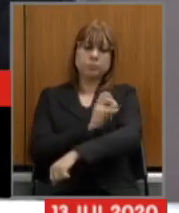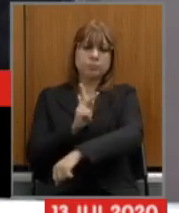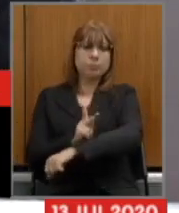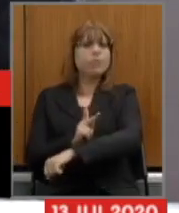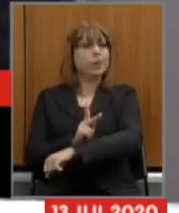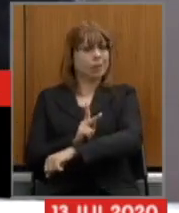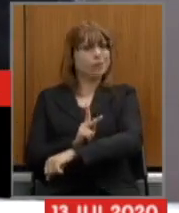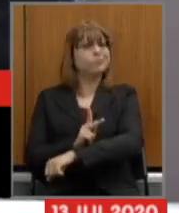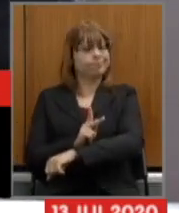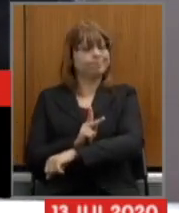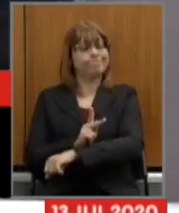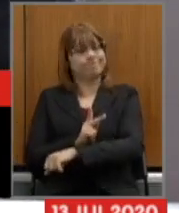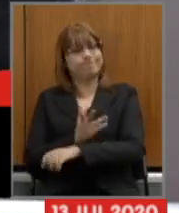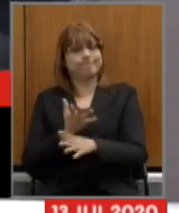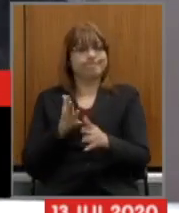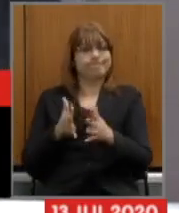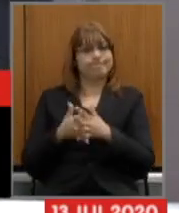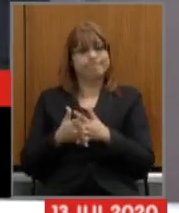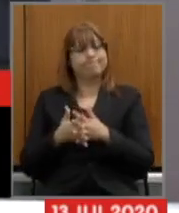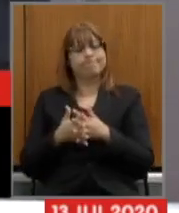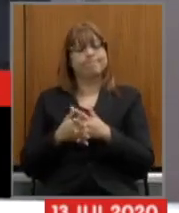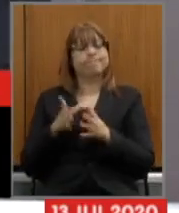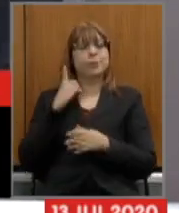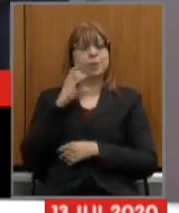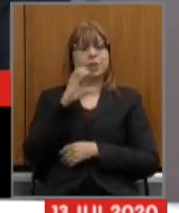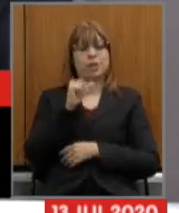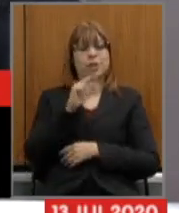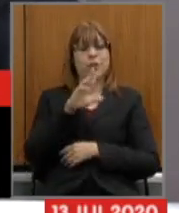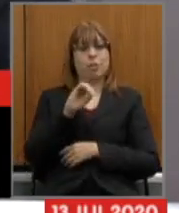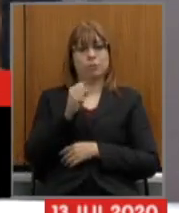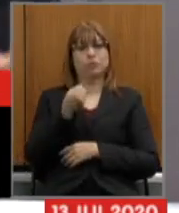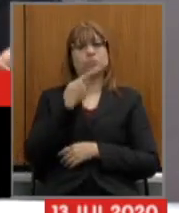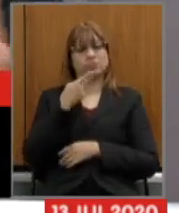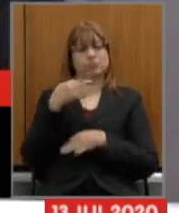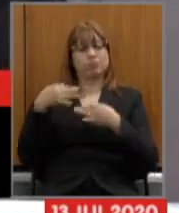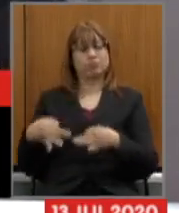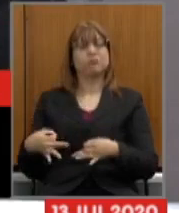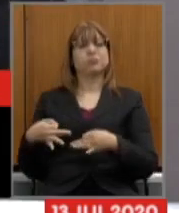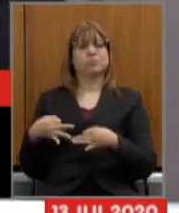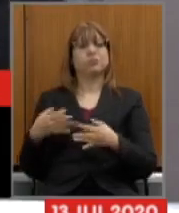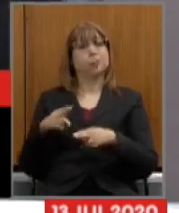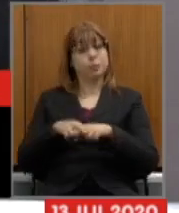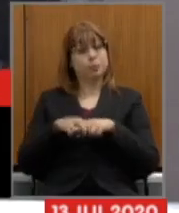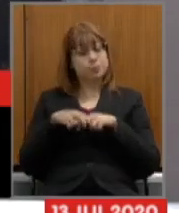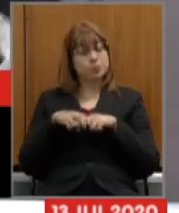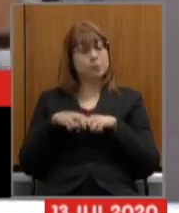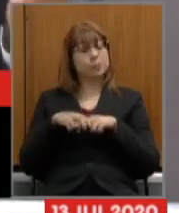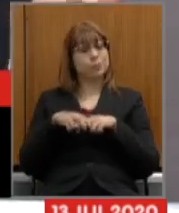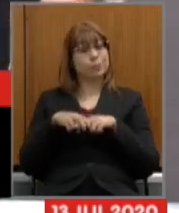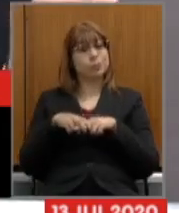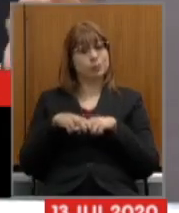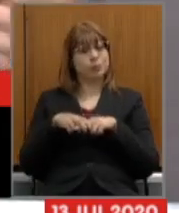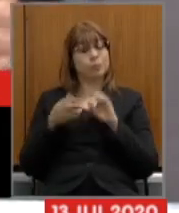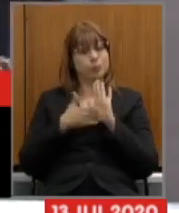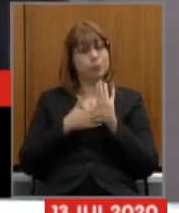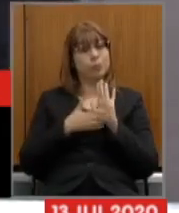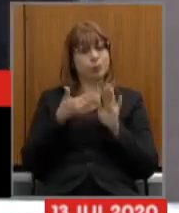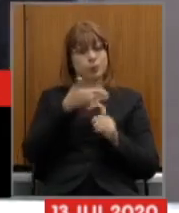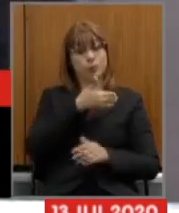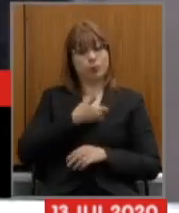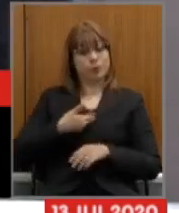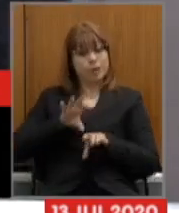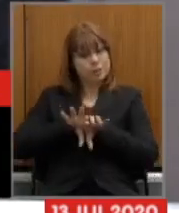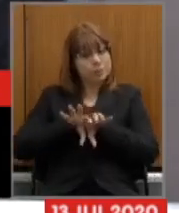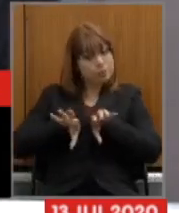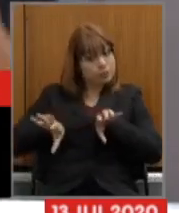muito delicado deputado Carlos Pimenta tem razão tanto tem razão de que a proposta do governo estadual é de separar de